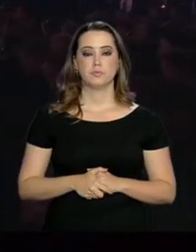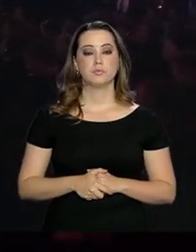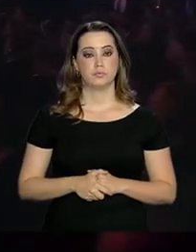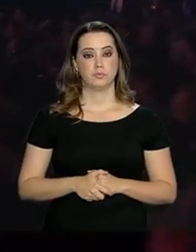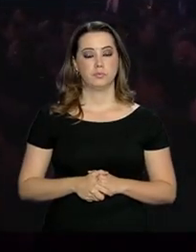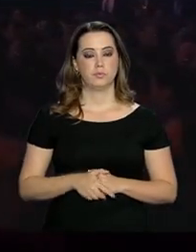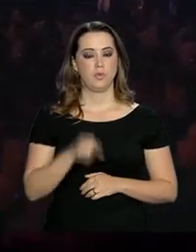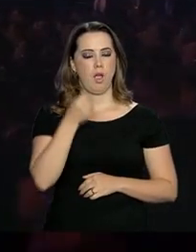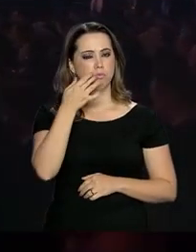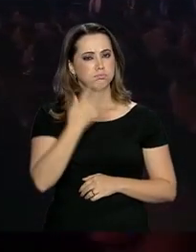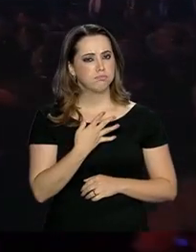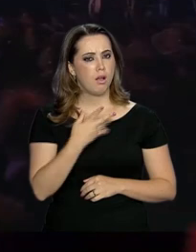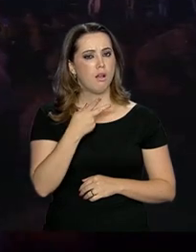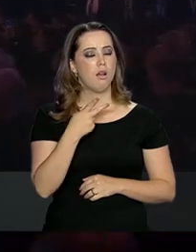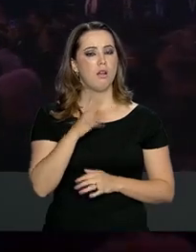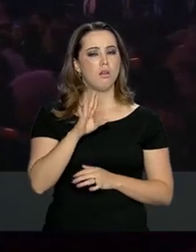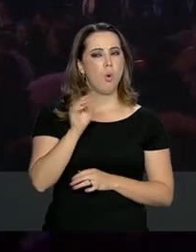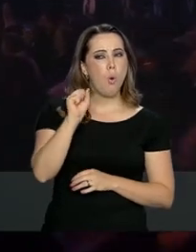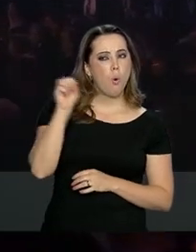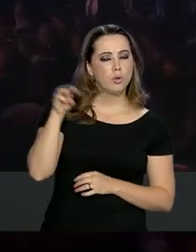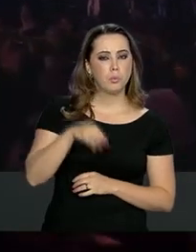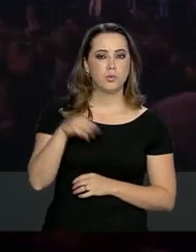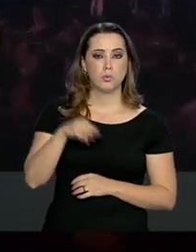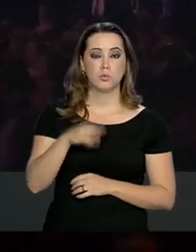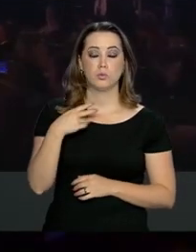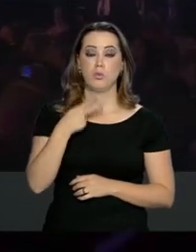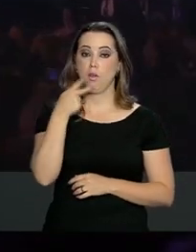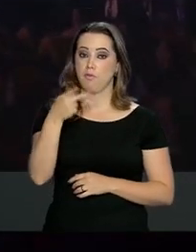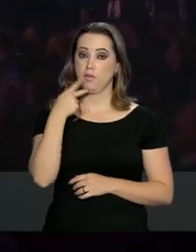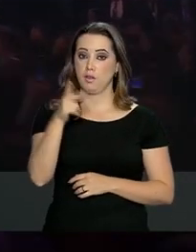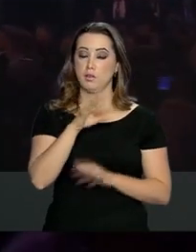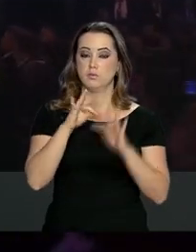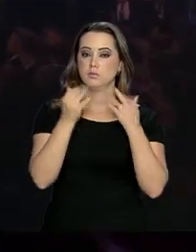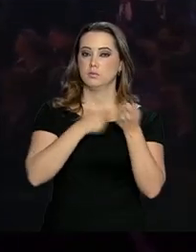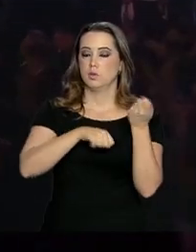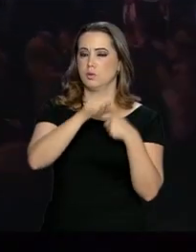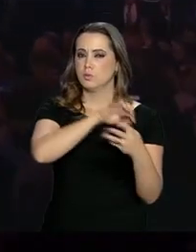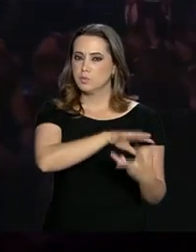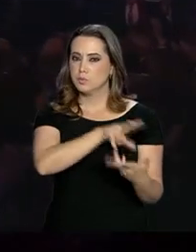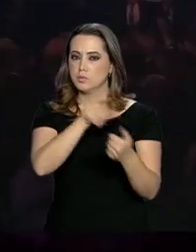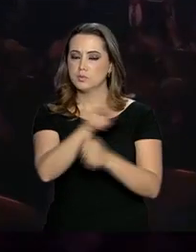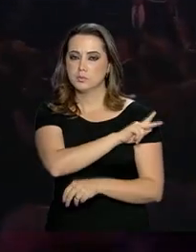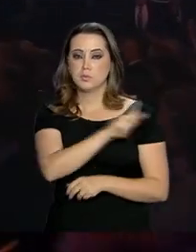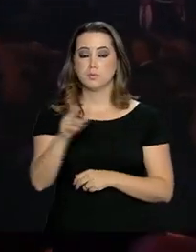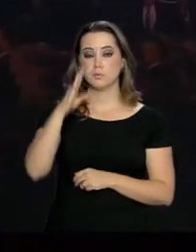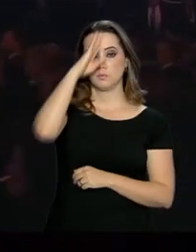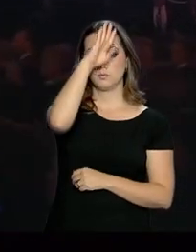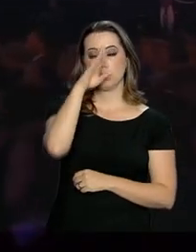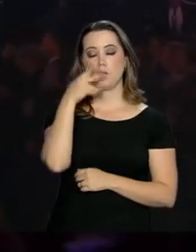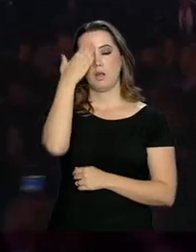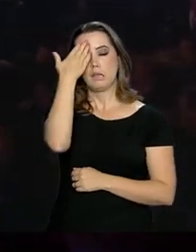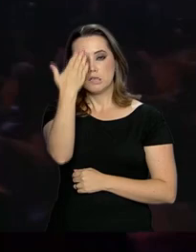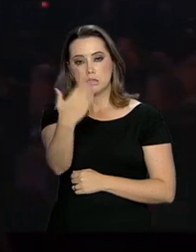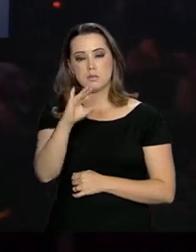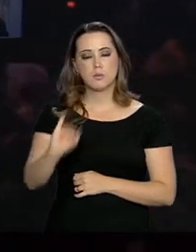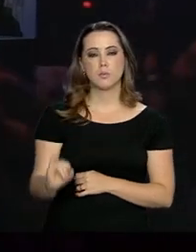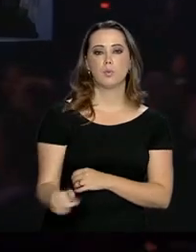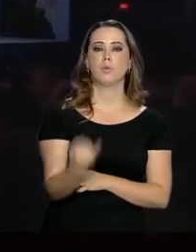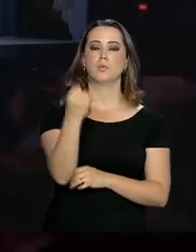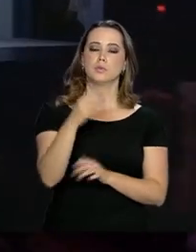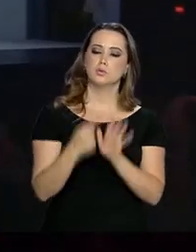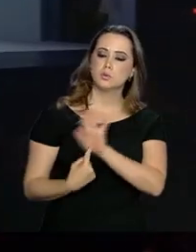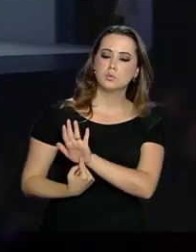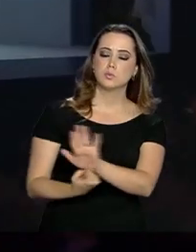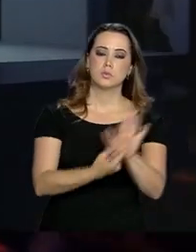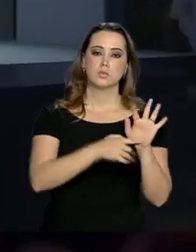O discurso durou cerca de oito minutos. Em sua fala no Fórum Econômico Mundial, o presidente Jair Bolsonaro agradeceu a oportunidade de